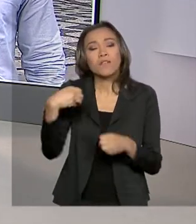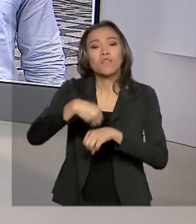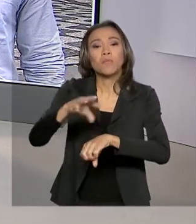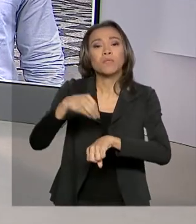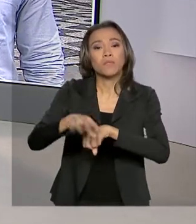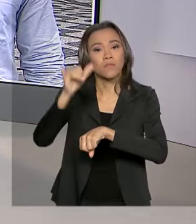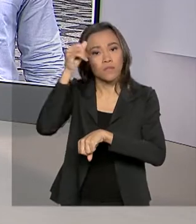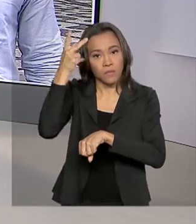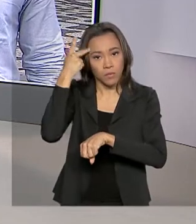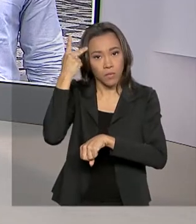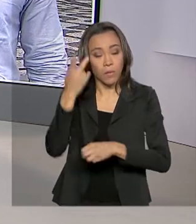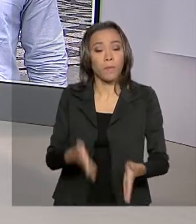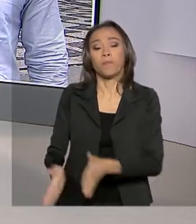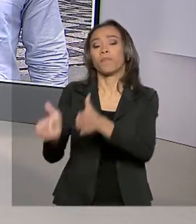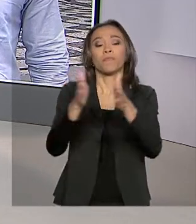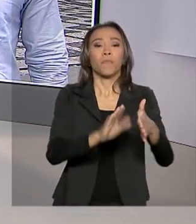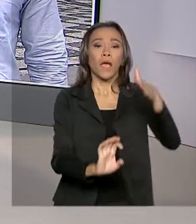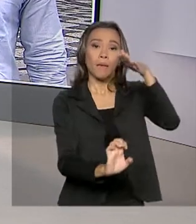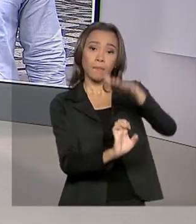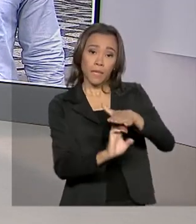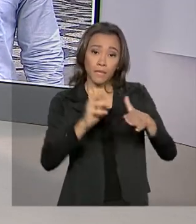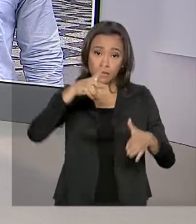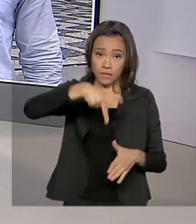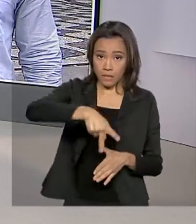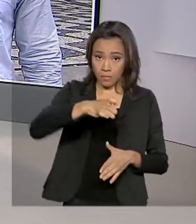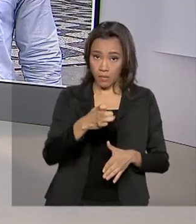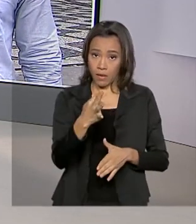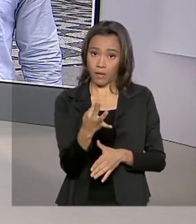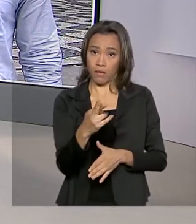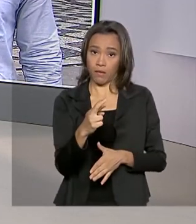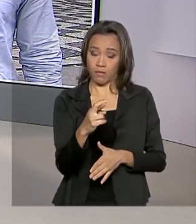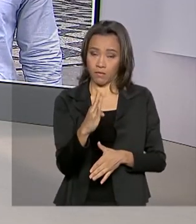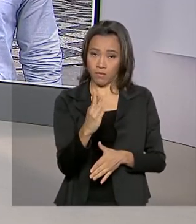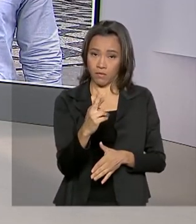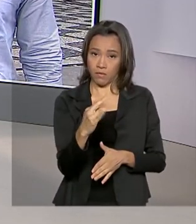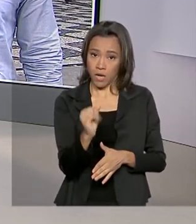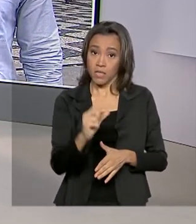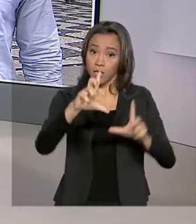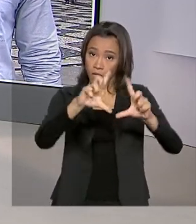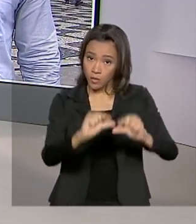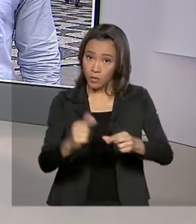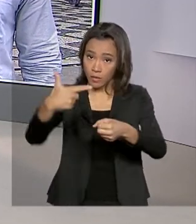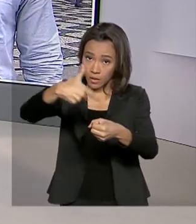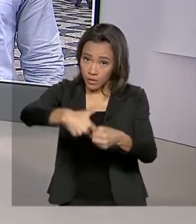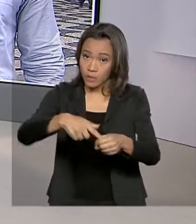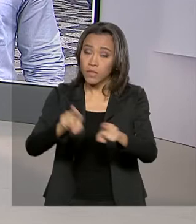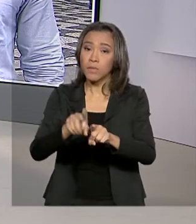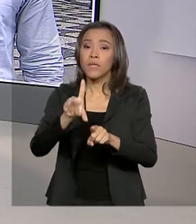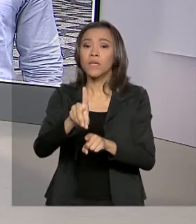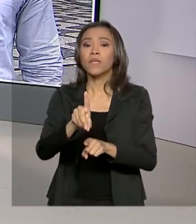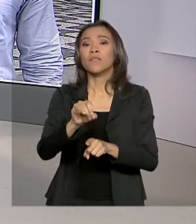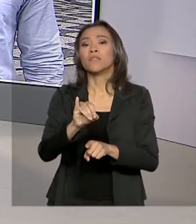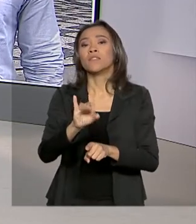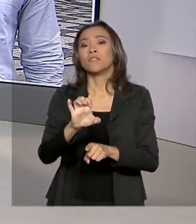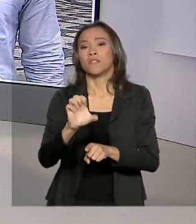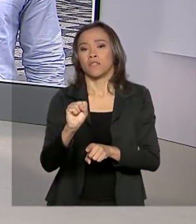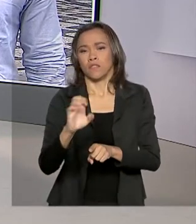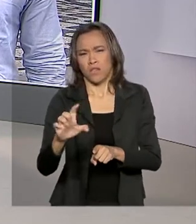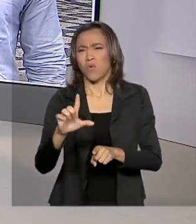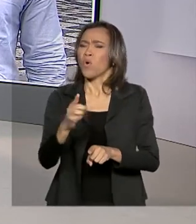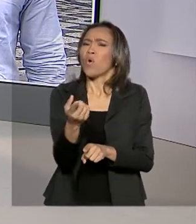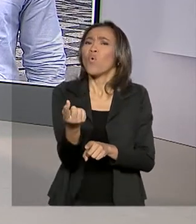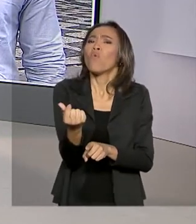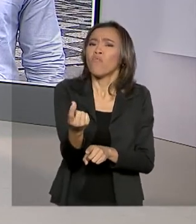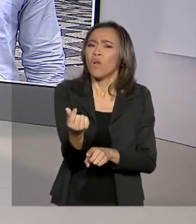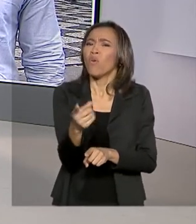E a Petrobras reduziu o preço da gasolina e do diesel nas refinarias. Nas bombas, o novo preço deve chegar em 15 dias. Não é isso,